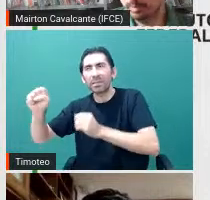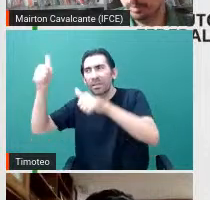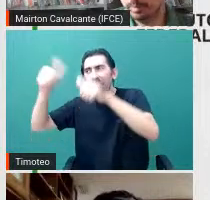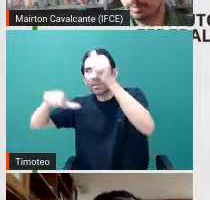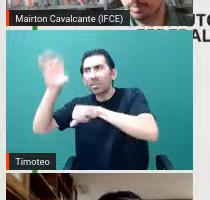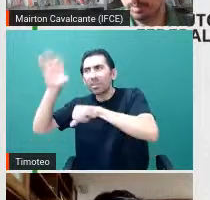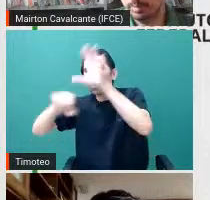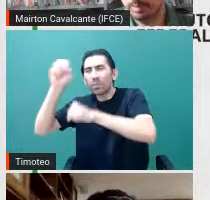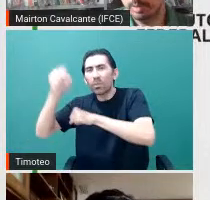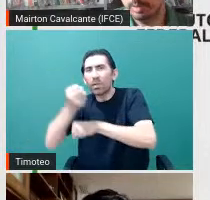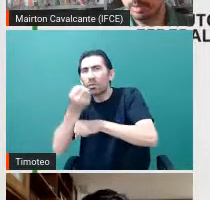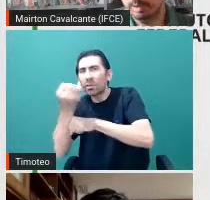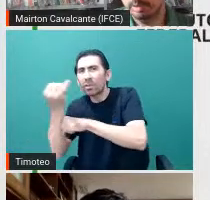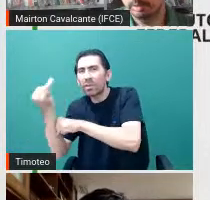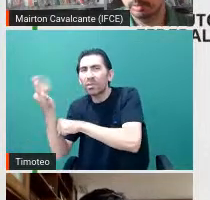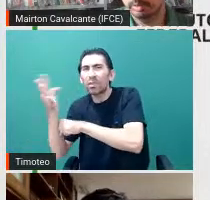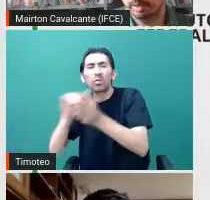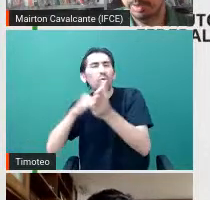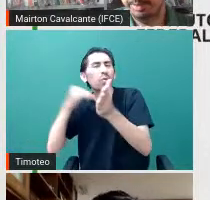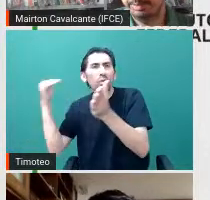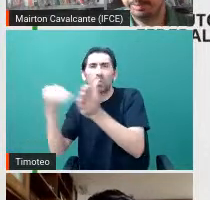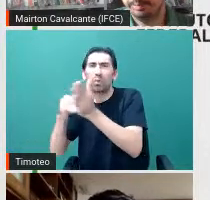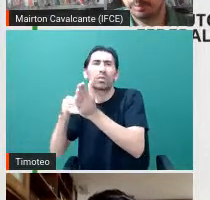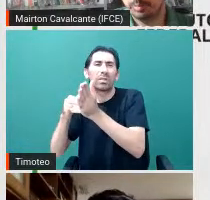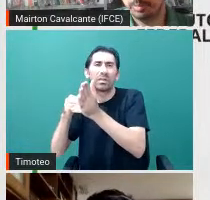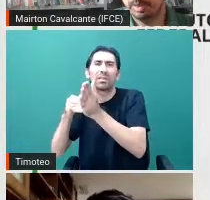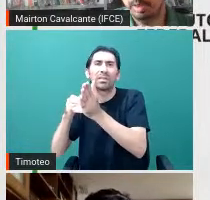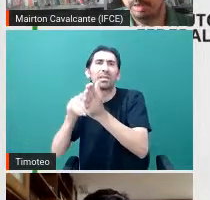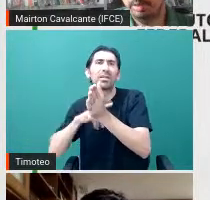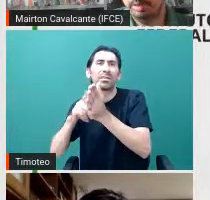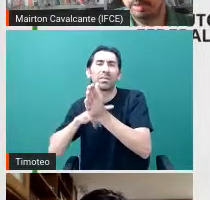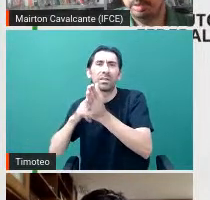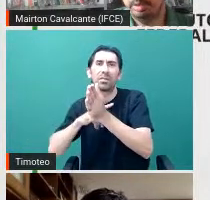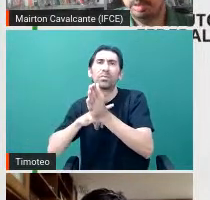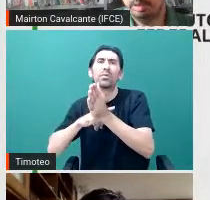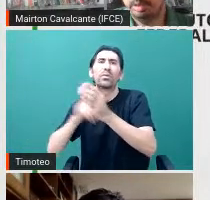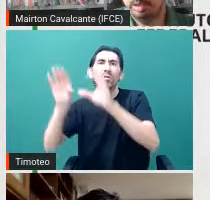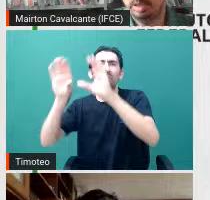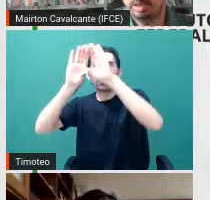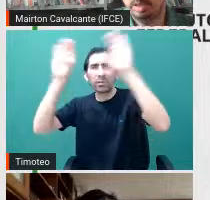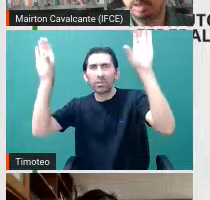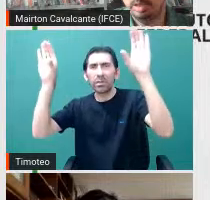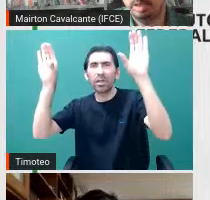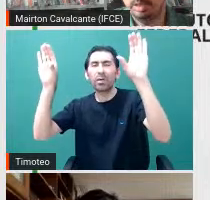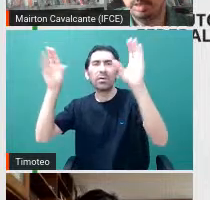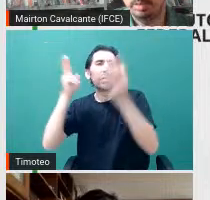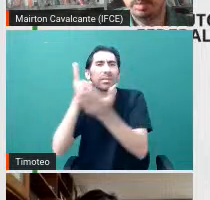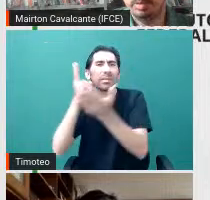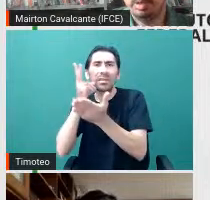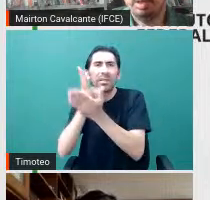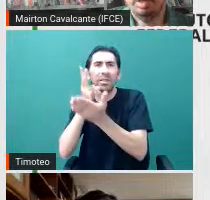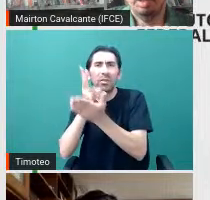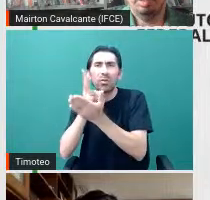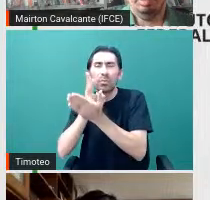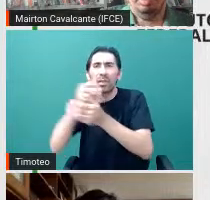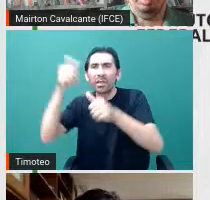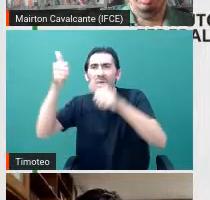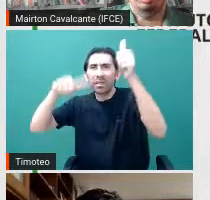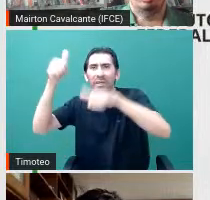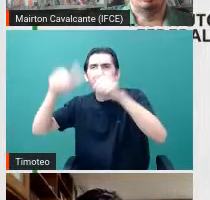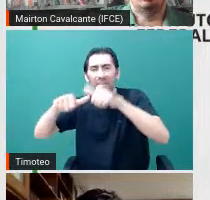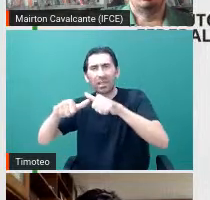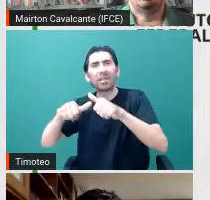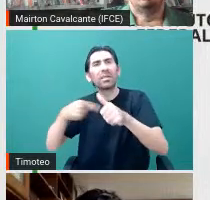até a magnitude 17 que estão no céu, ele observa continuamente, e é isso que eu tenho feito